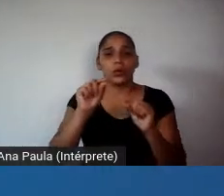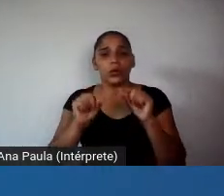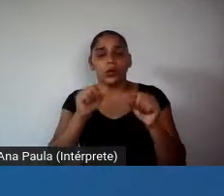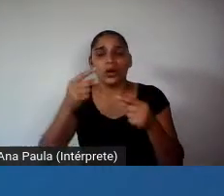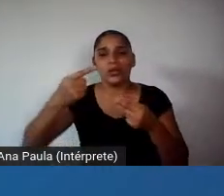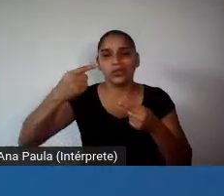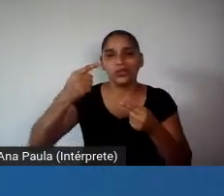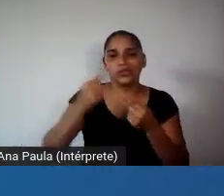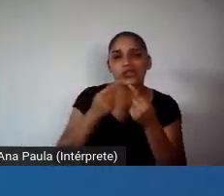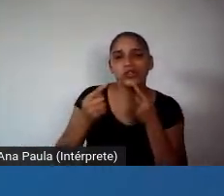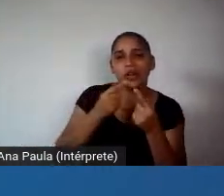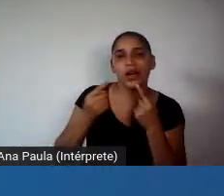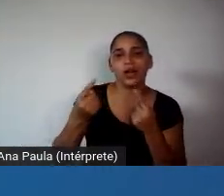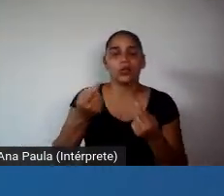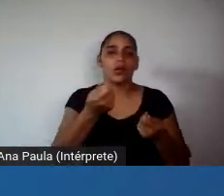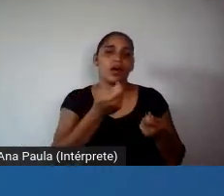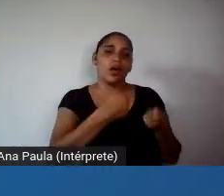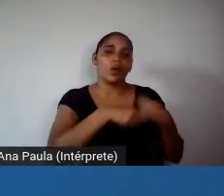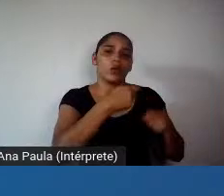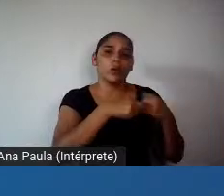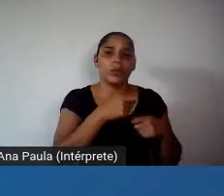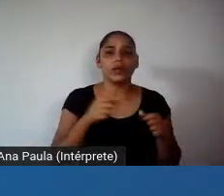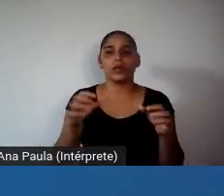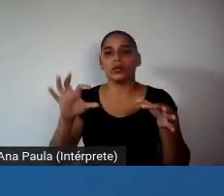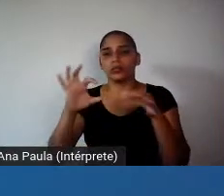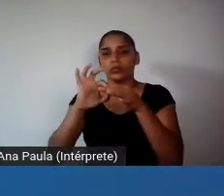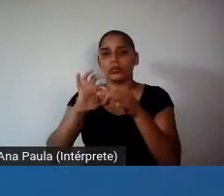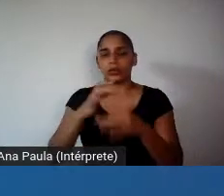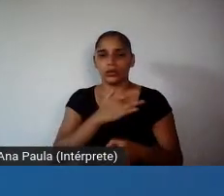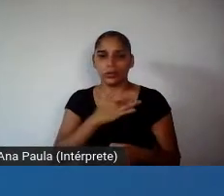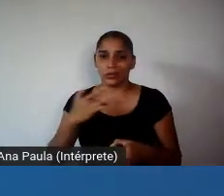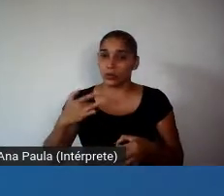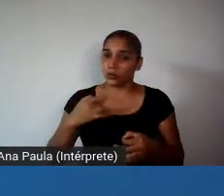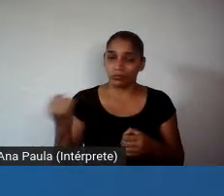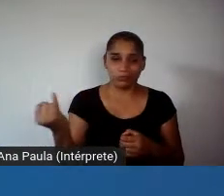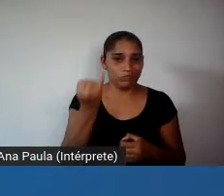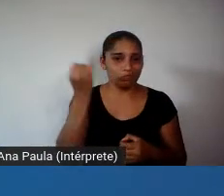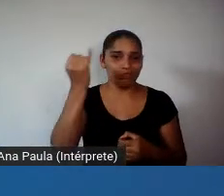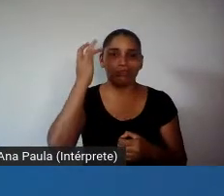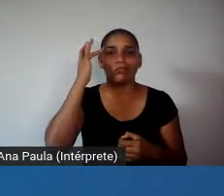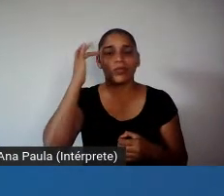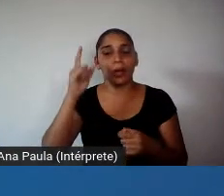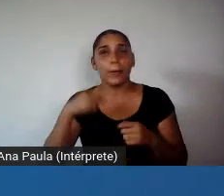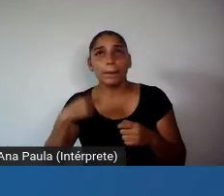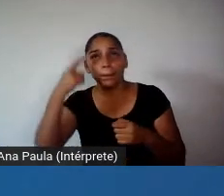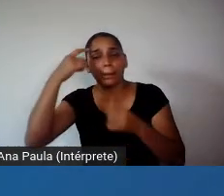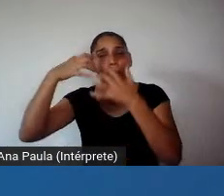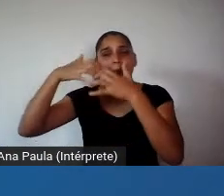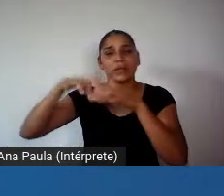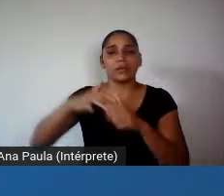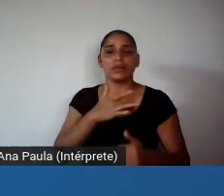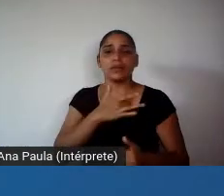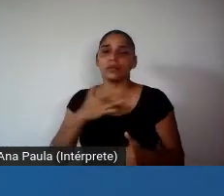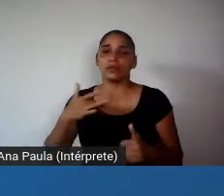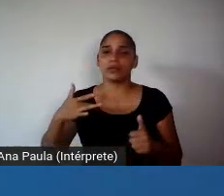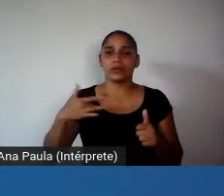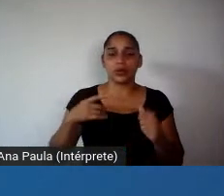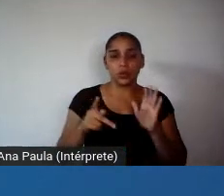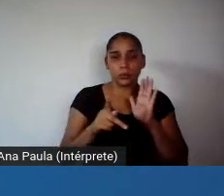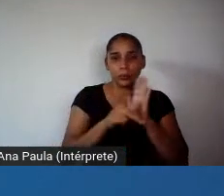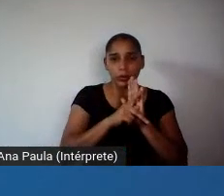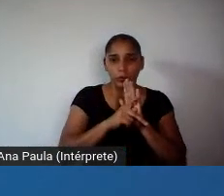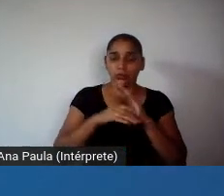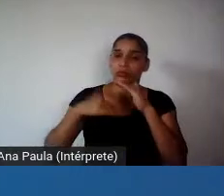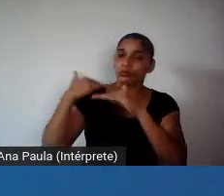diálogo da economia política com a saúde coletiva. Eu acho que isso é decisivo até para a gente repensar a própria saúde e repensar o próprio